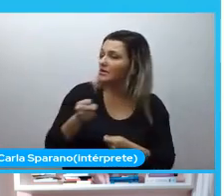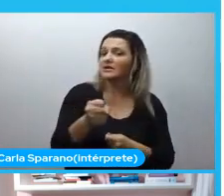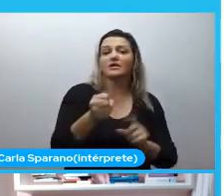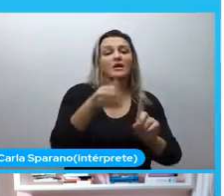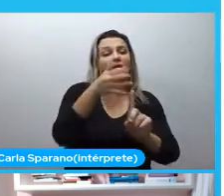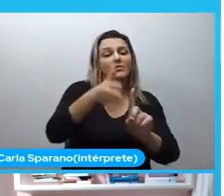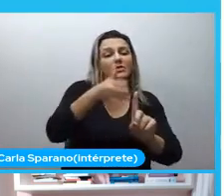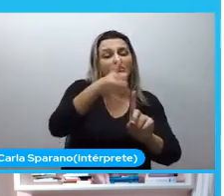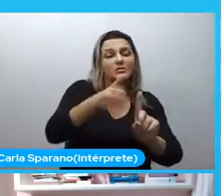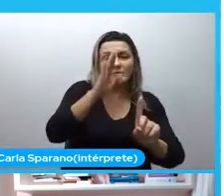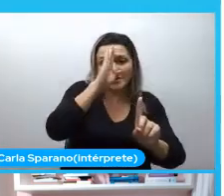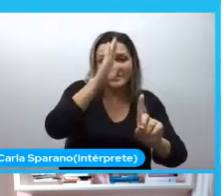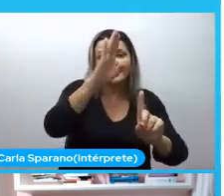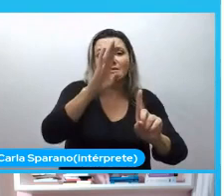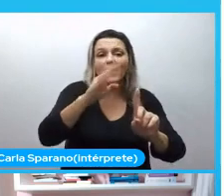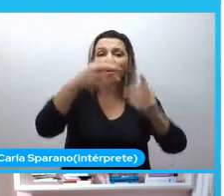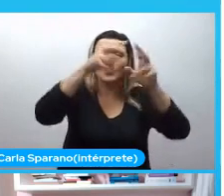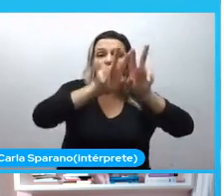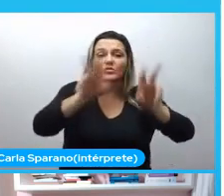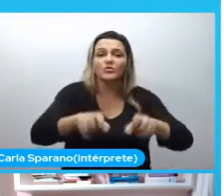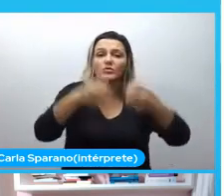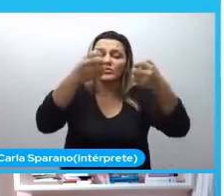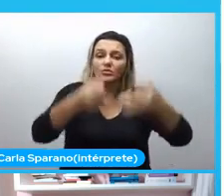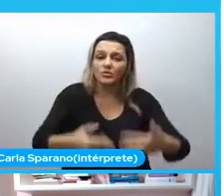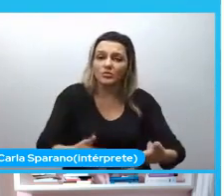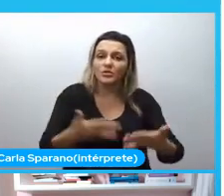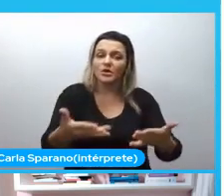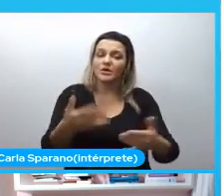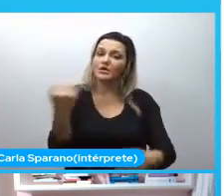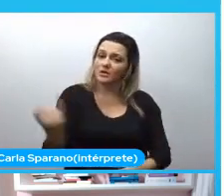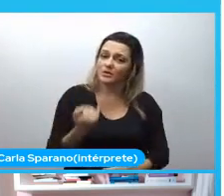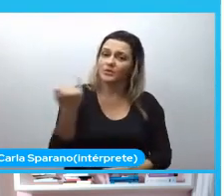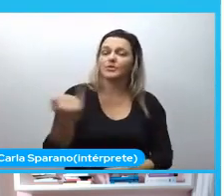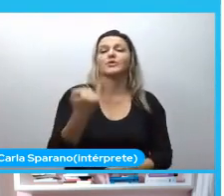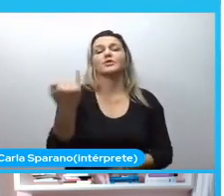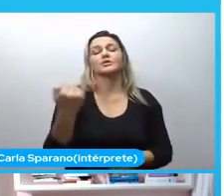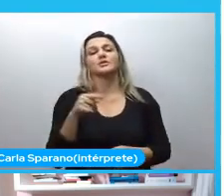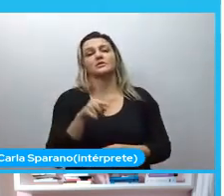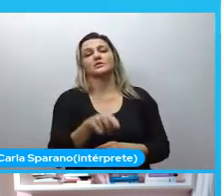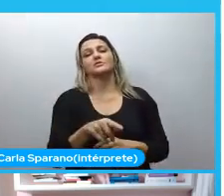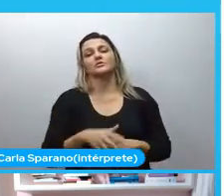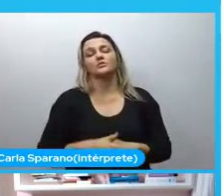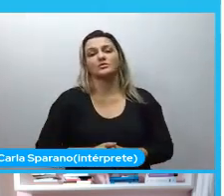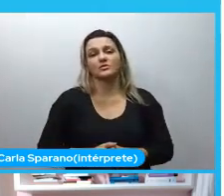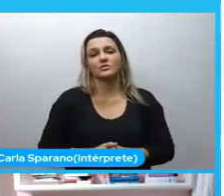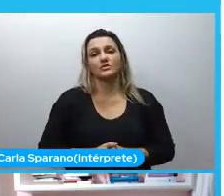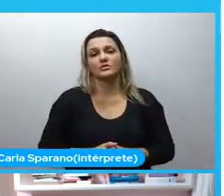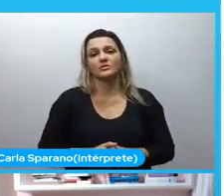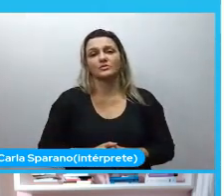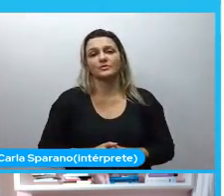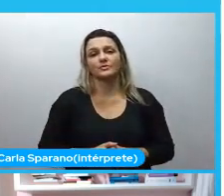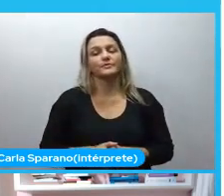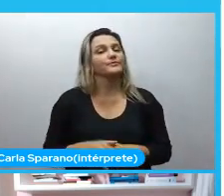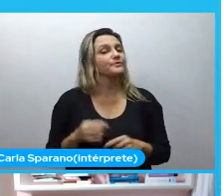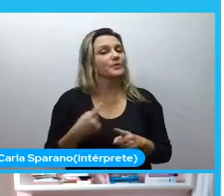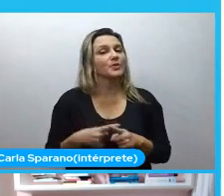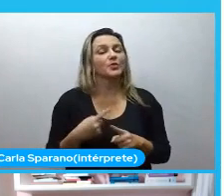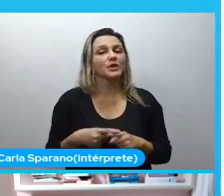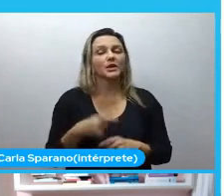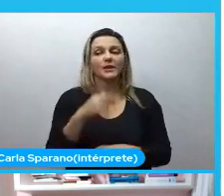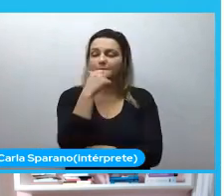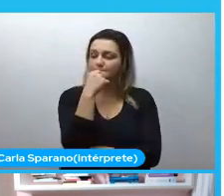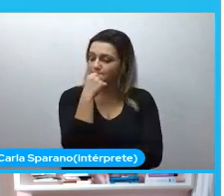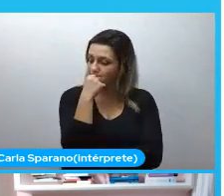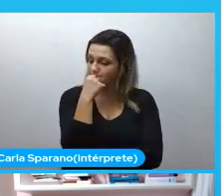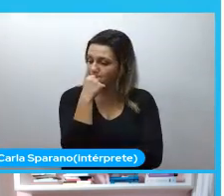trazendo pessoas para a nossa organização do evento que se importem com isso porque caramba era para